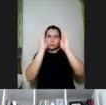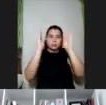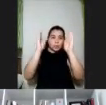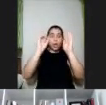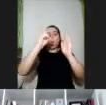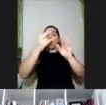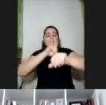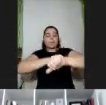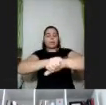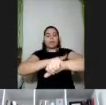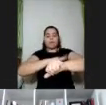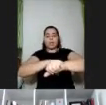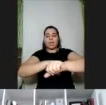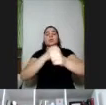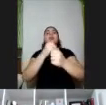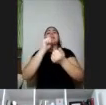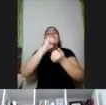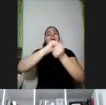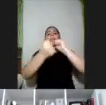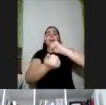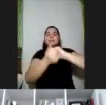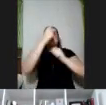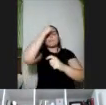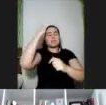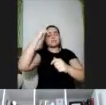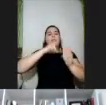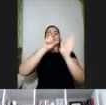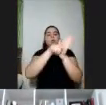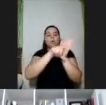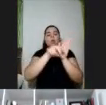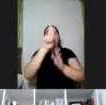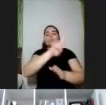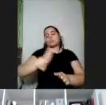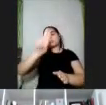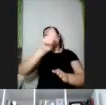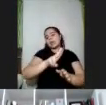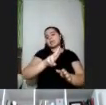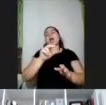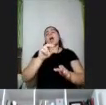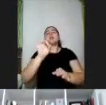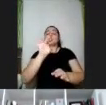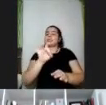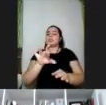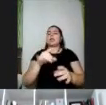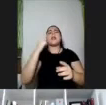é adaptado para uma pessoa em cadeira de rodas fazer o uso com autonomia, ele foi muito pensado inicialmente